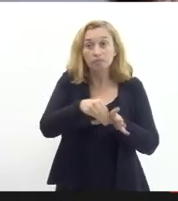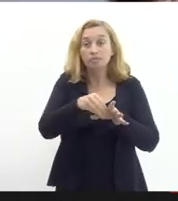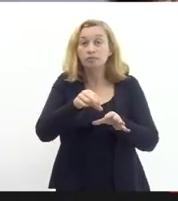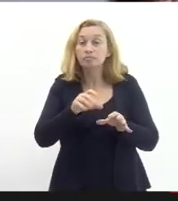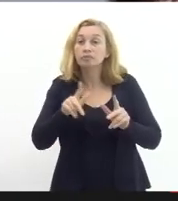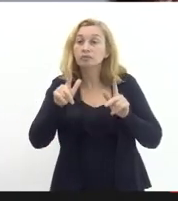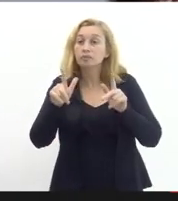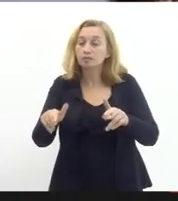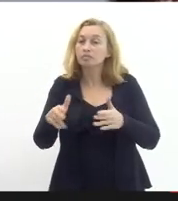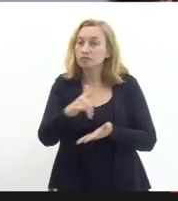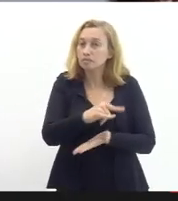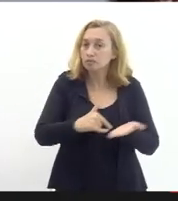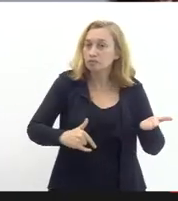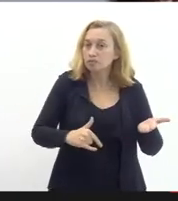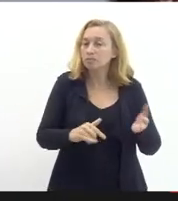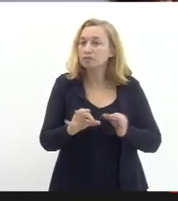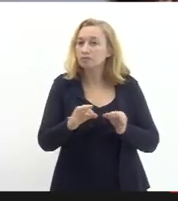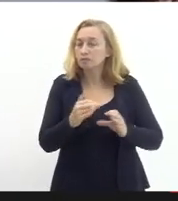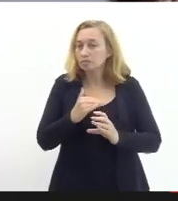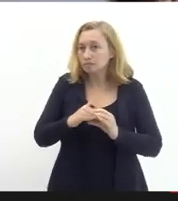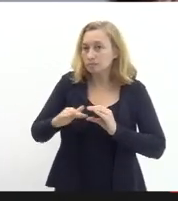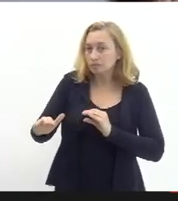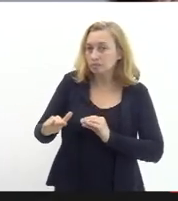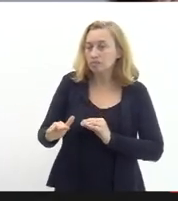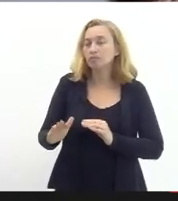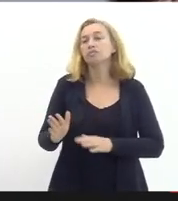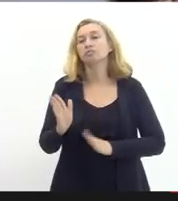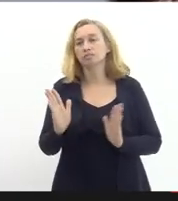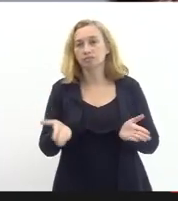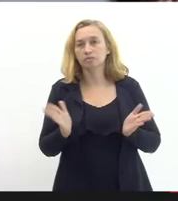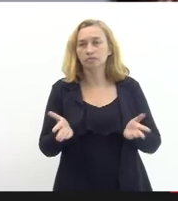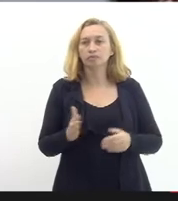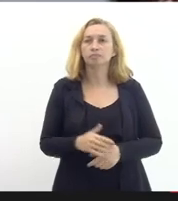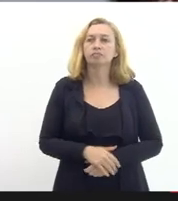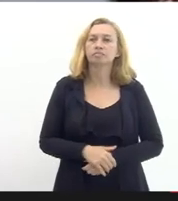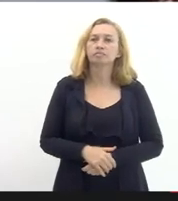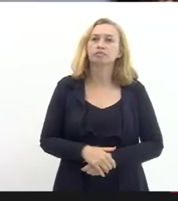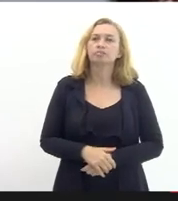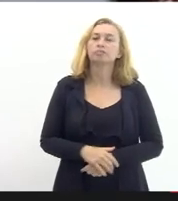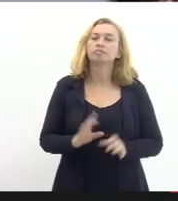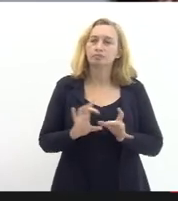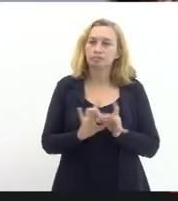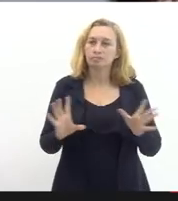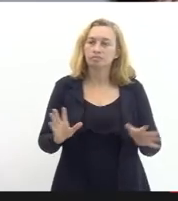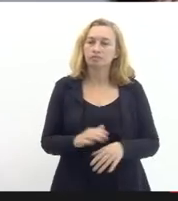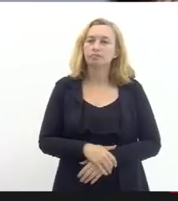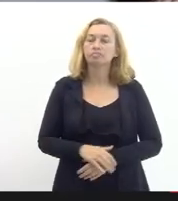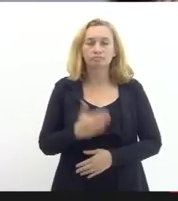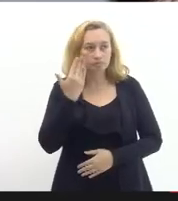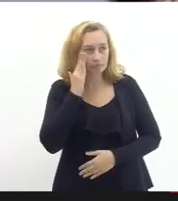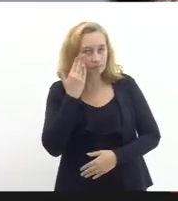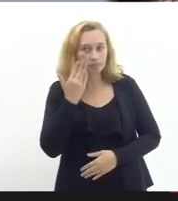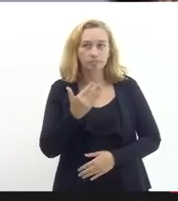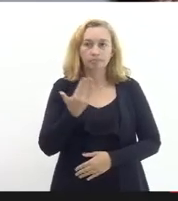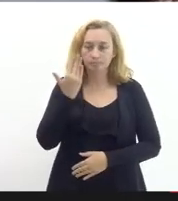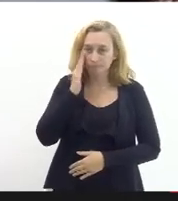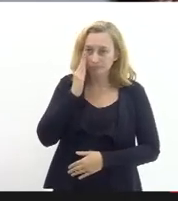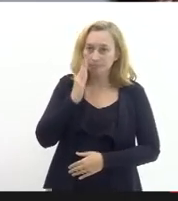de um processo nós estamos dando seguimento a ele à Casa Civil ah entendi para autorização entendi o